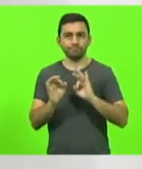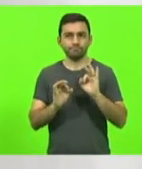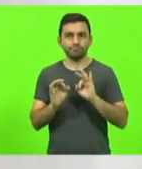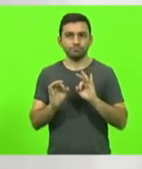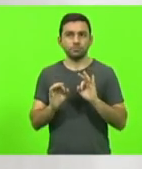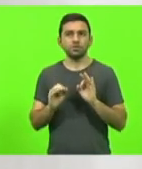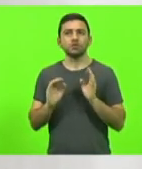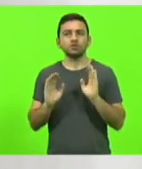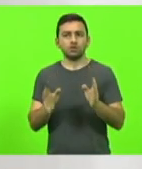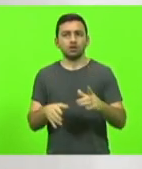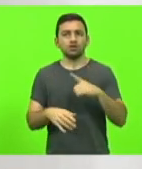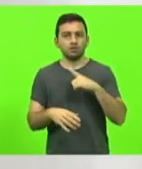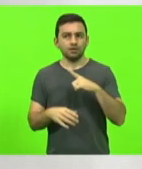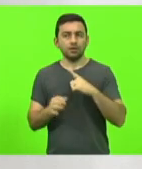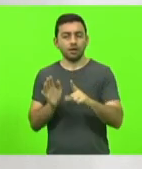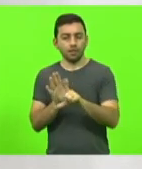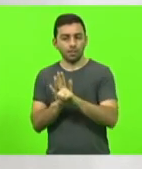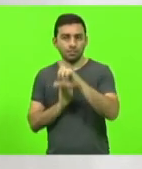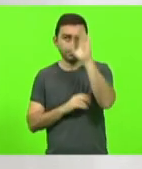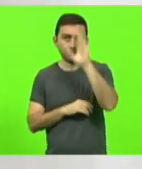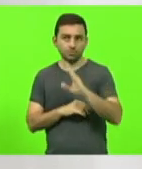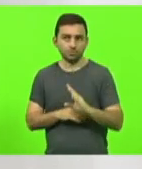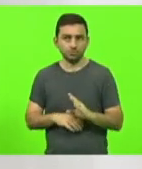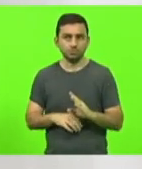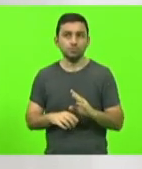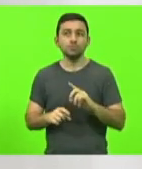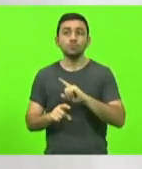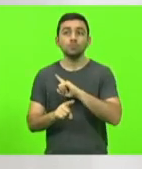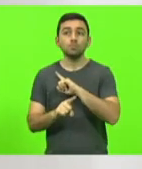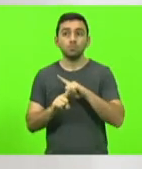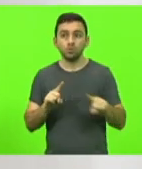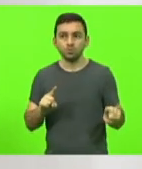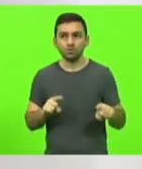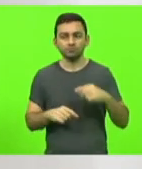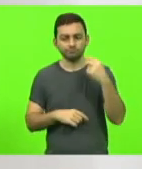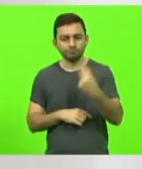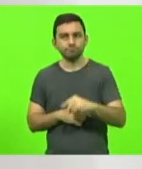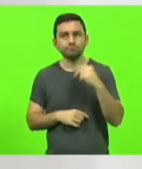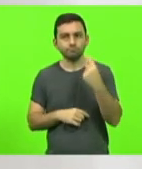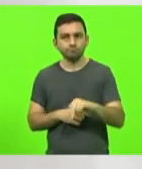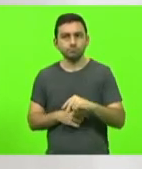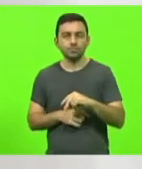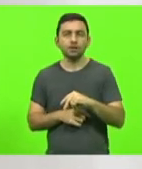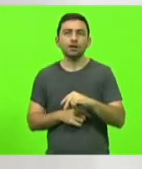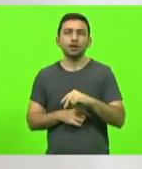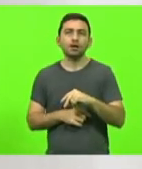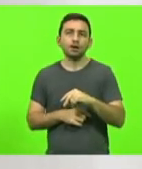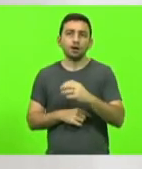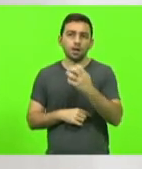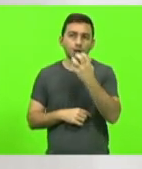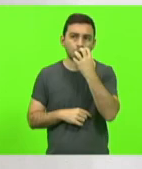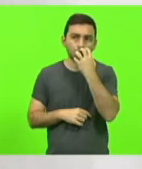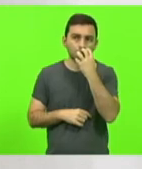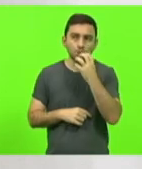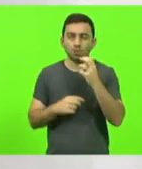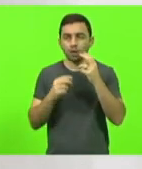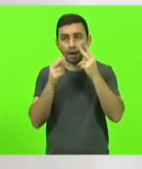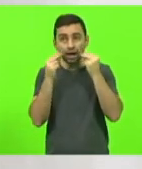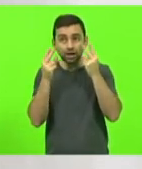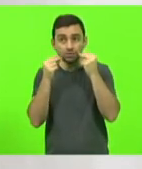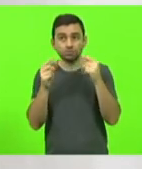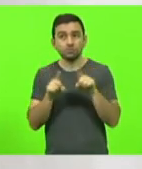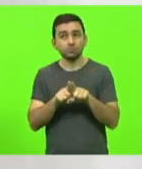existe uma lei nacional que proíbe o maltrato de cães e gatos. O presidente Bolsonaro sancionou